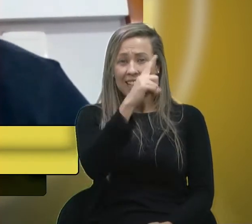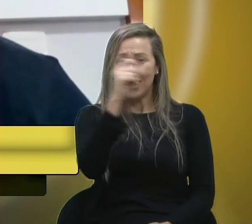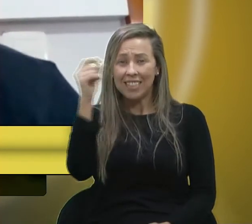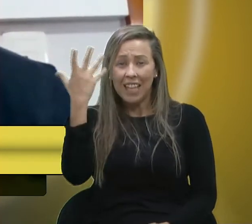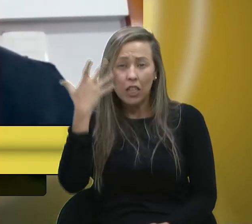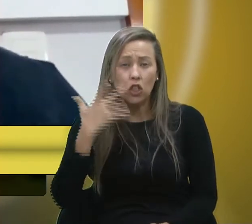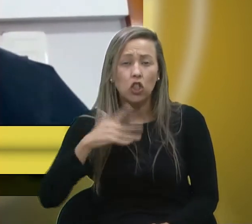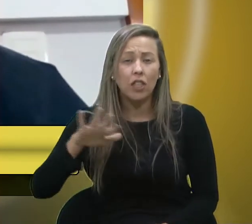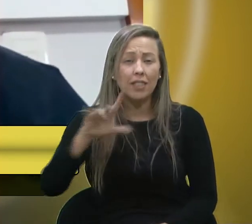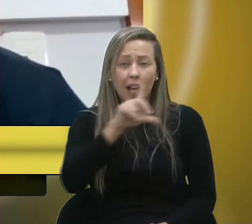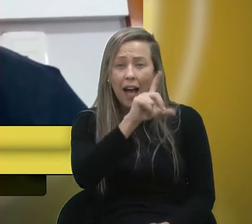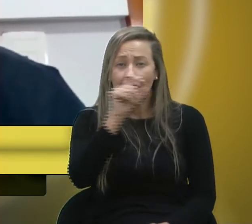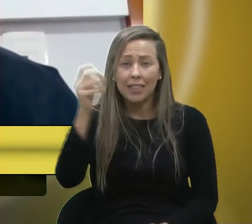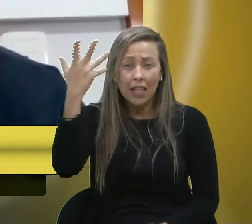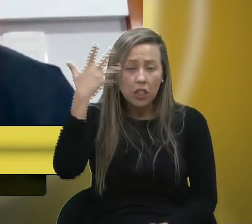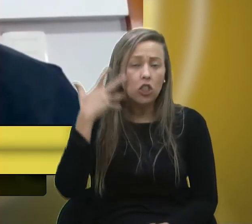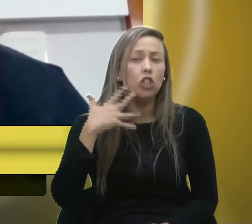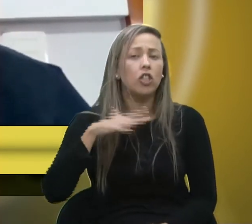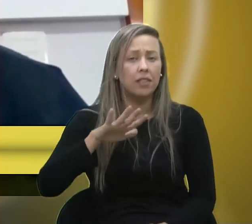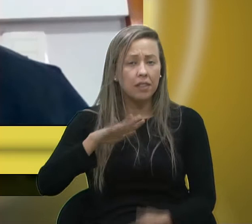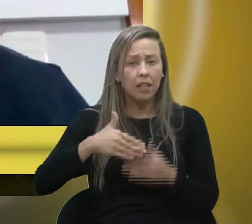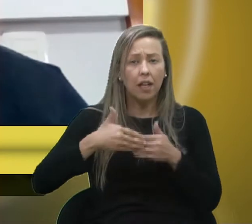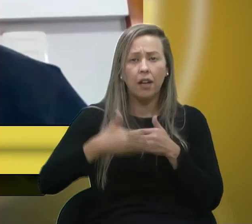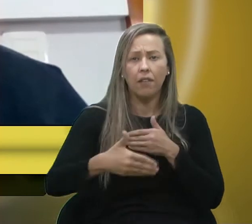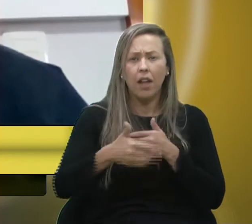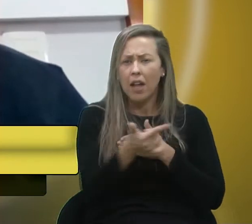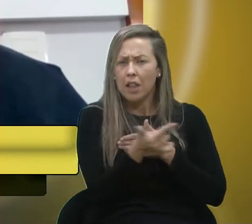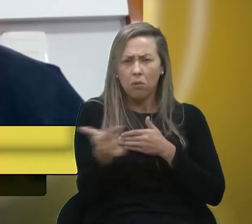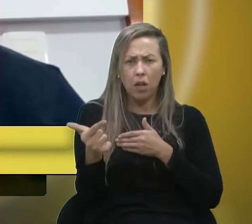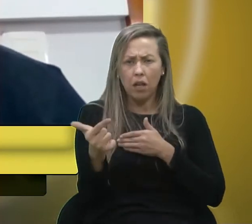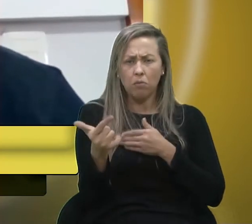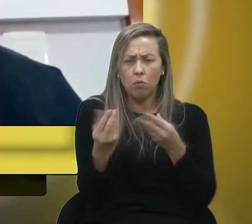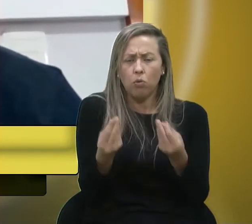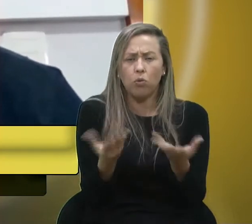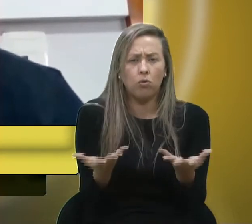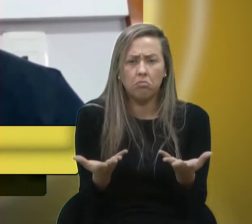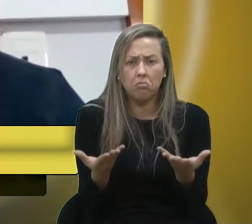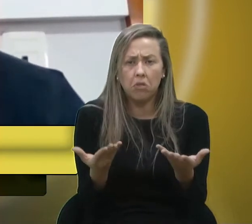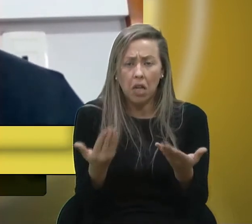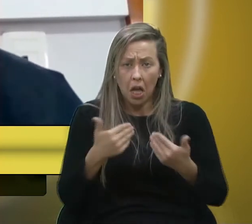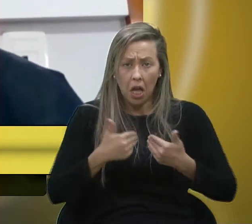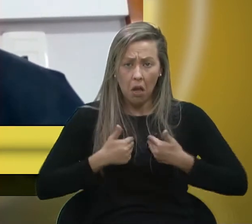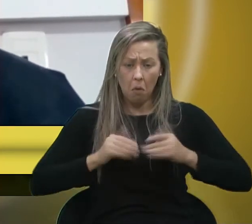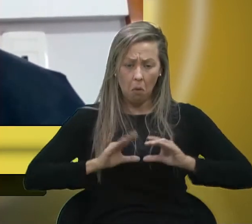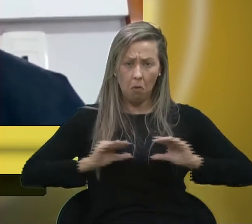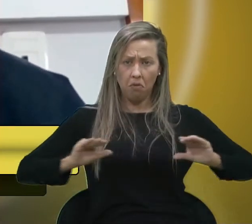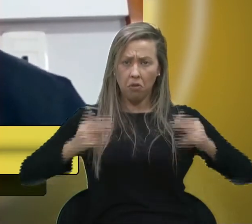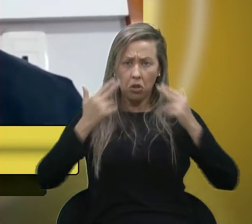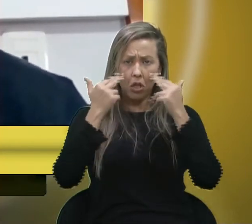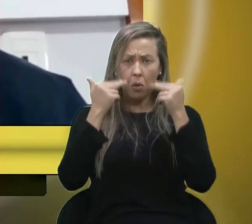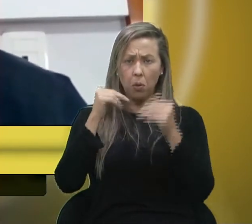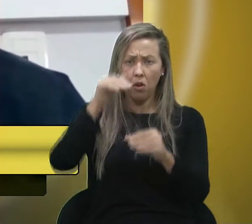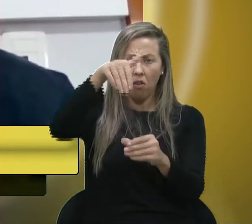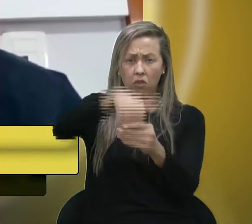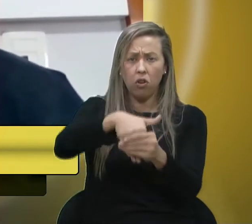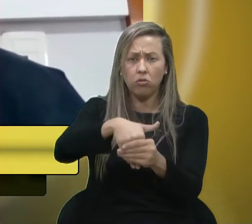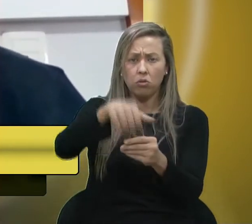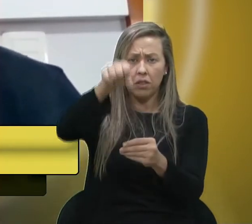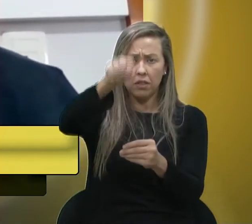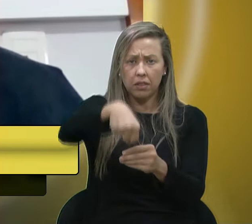em 100 dias de governo, não tem muito o dizer, porque assim, eu estou tranquilo em votar favorável se pedir informação,